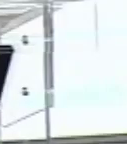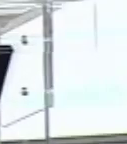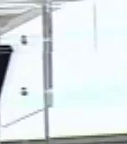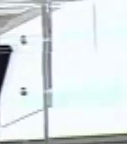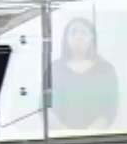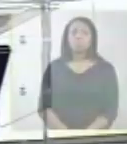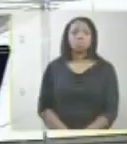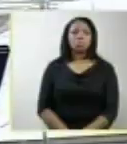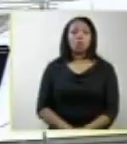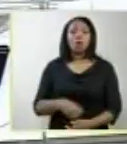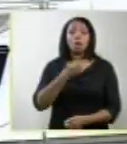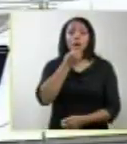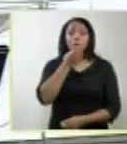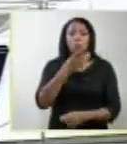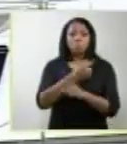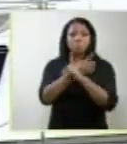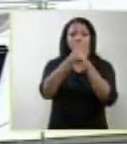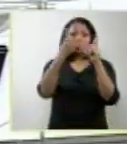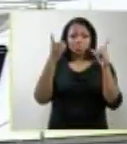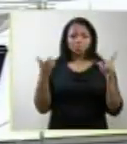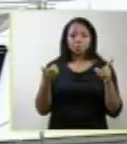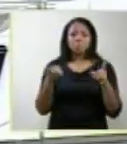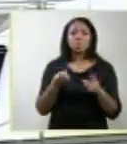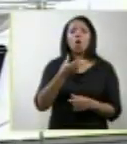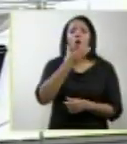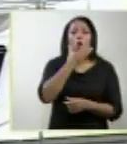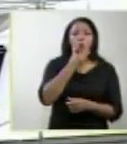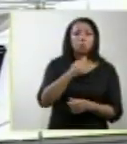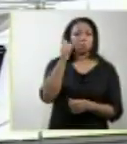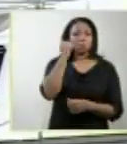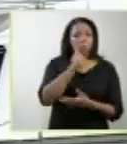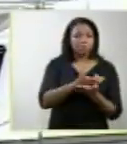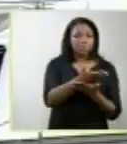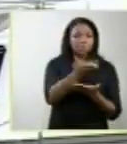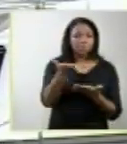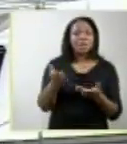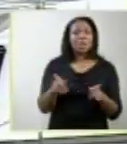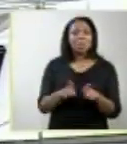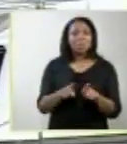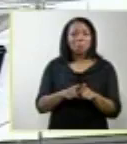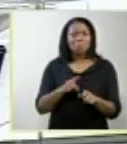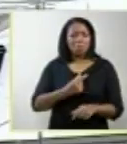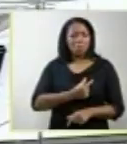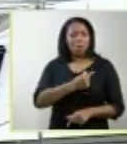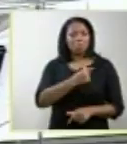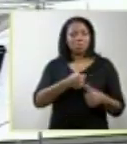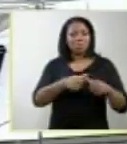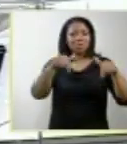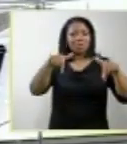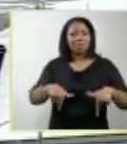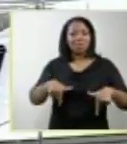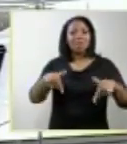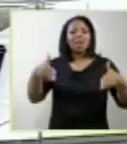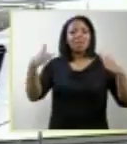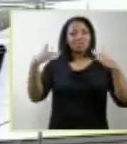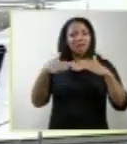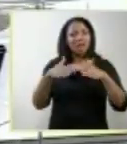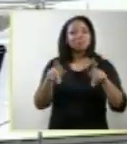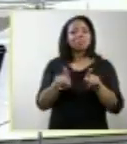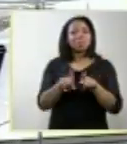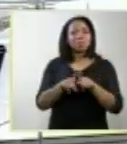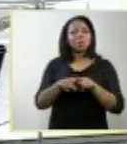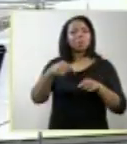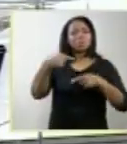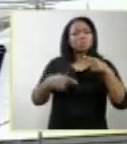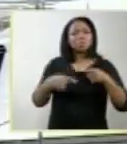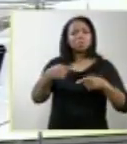Bom dia, excelência. Bom dia, senhores e senhoras. É uma grande honra estar aqui nesta casa para discutirmos a